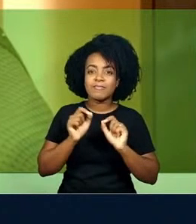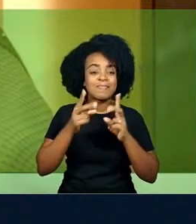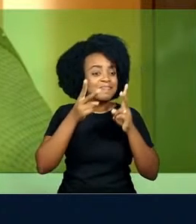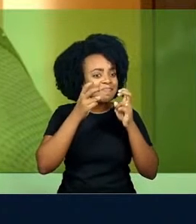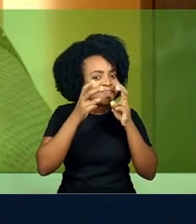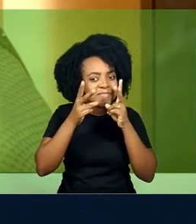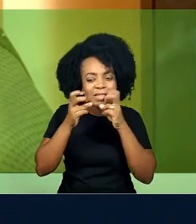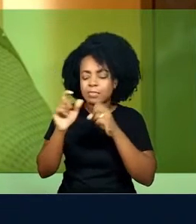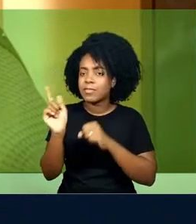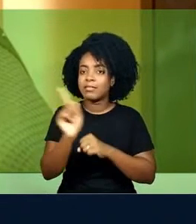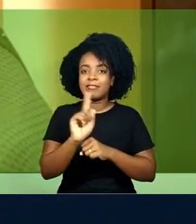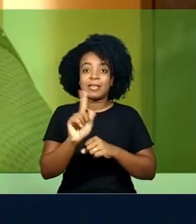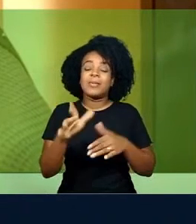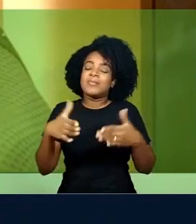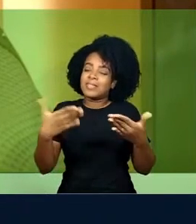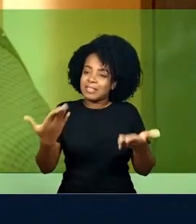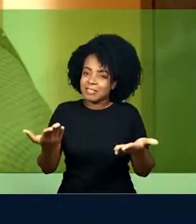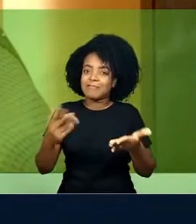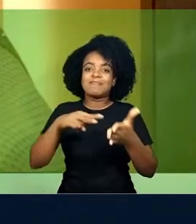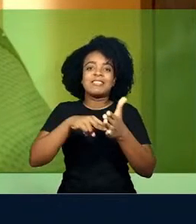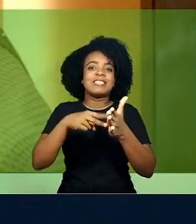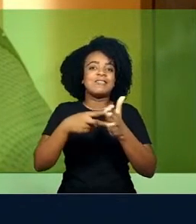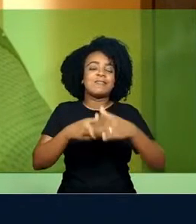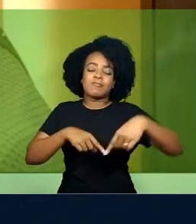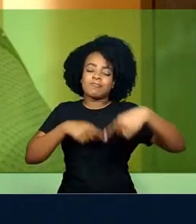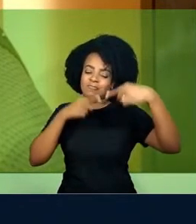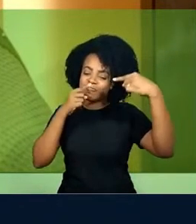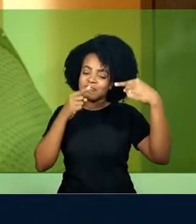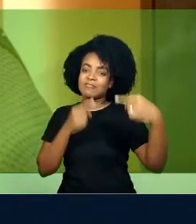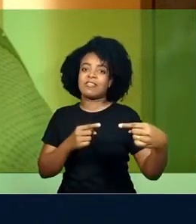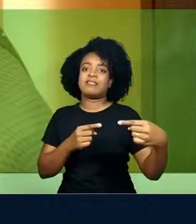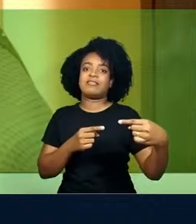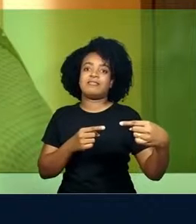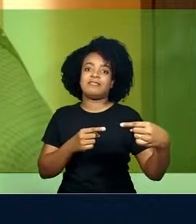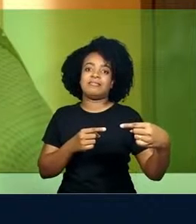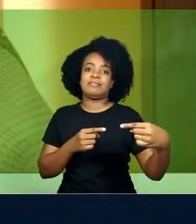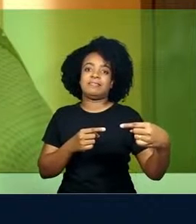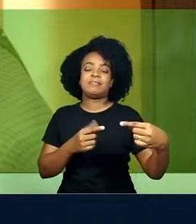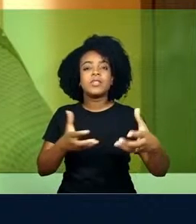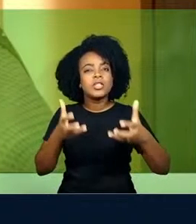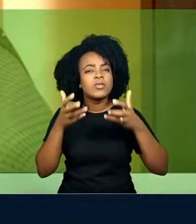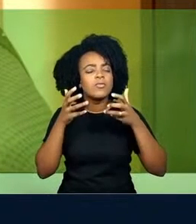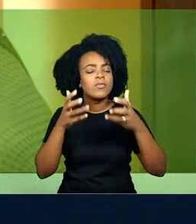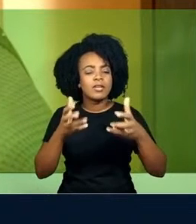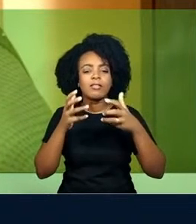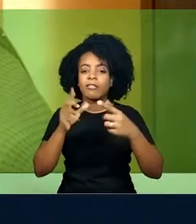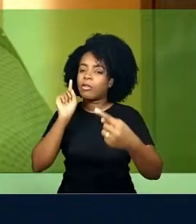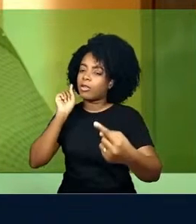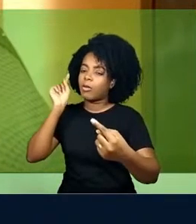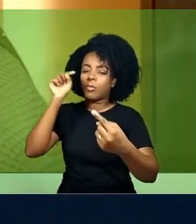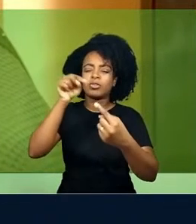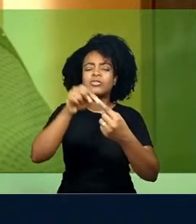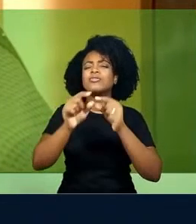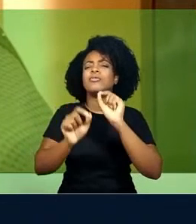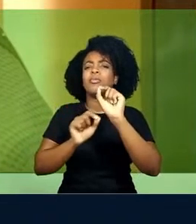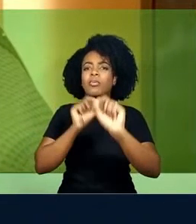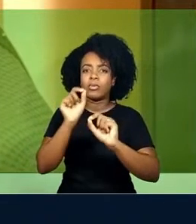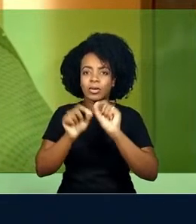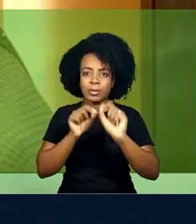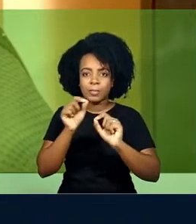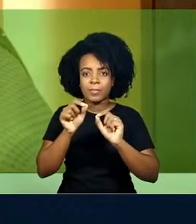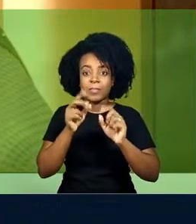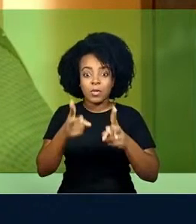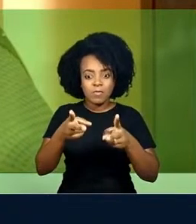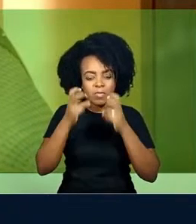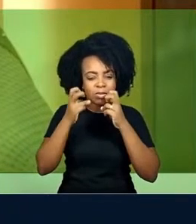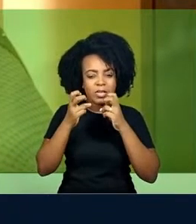perceptível é o desafio de Nathan. E para poder atingir isso, ele só pode perceber